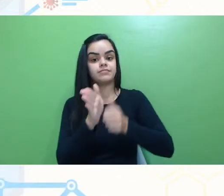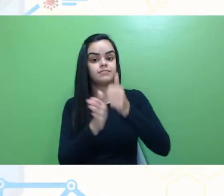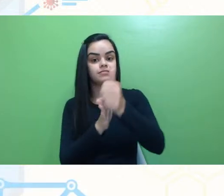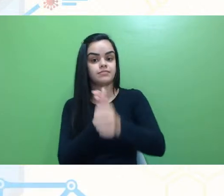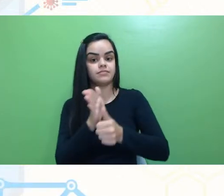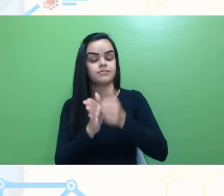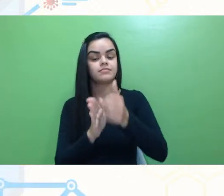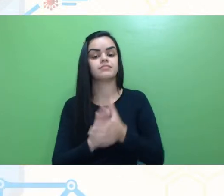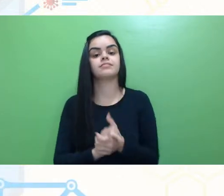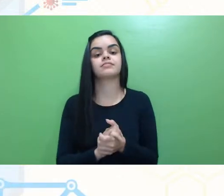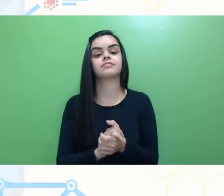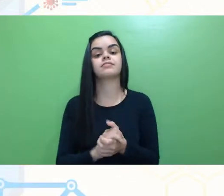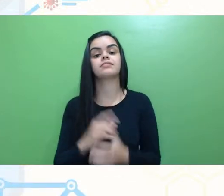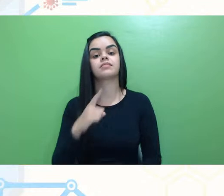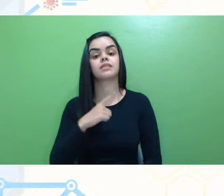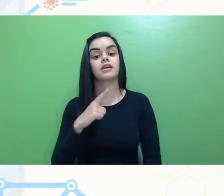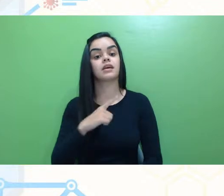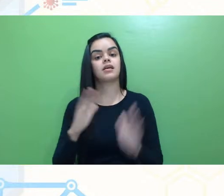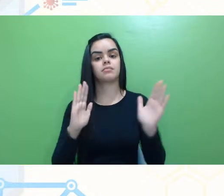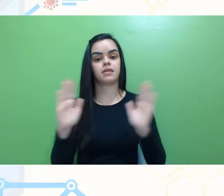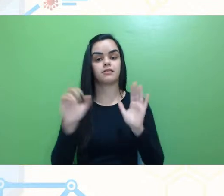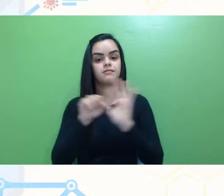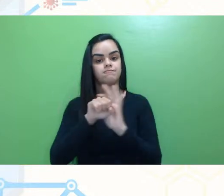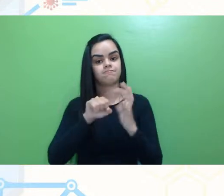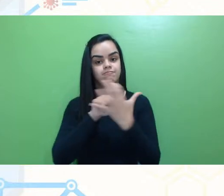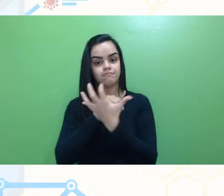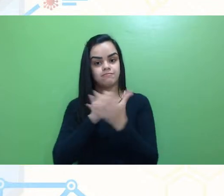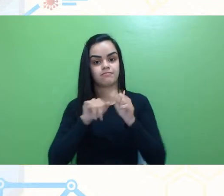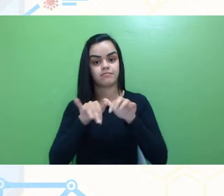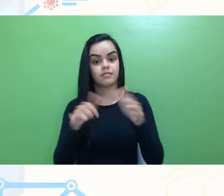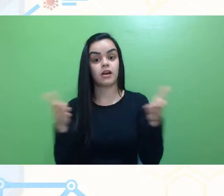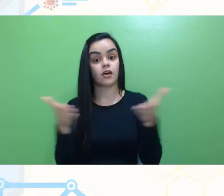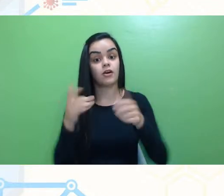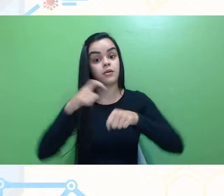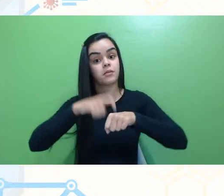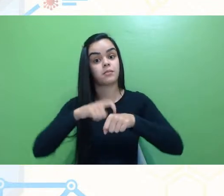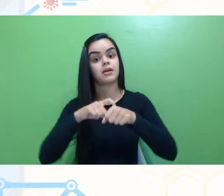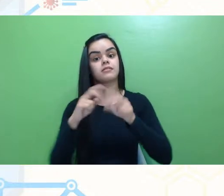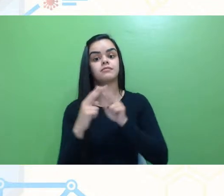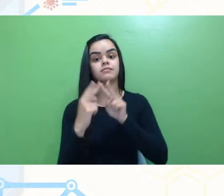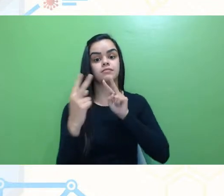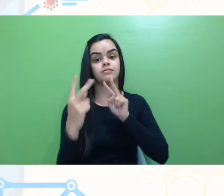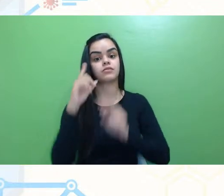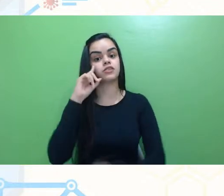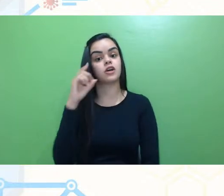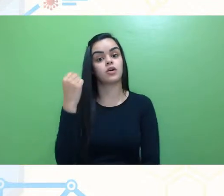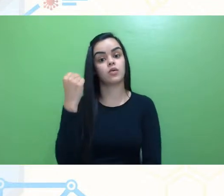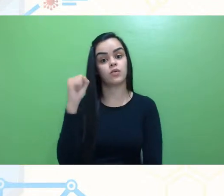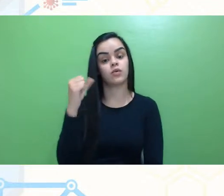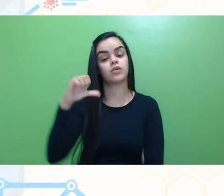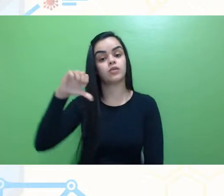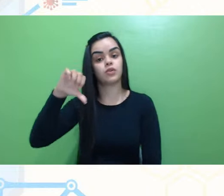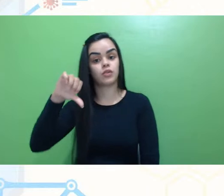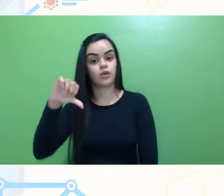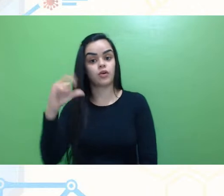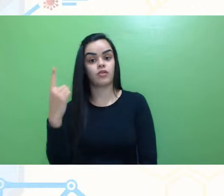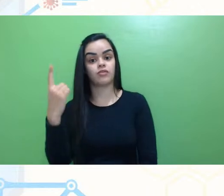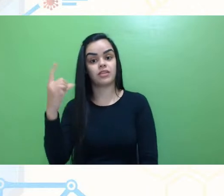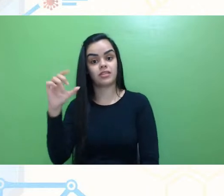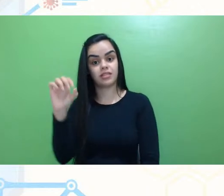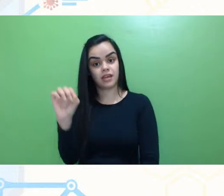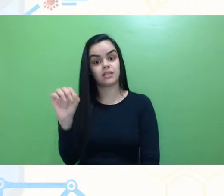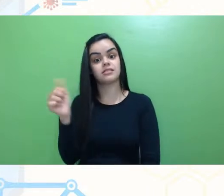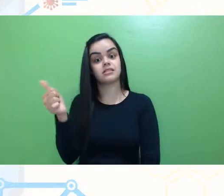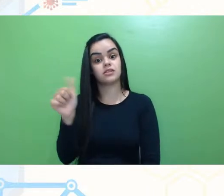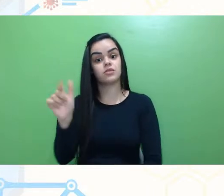que, por conta da pandemia, acontecerá de forma online nos dias 8, 9, 10 e 11 de novembro.